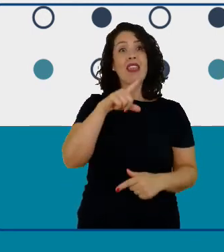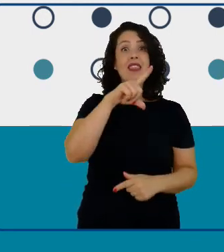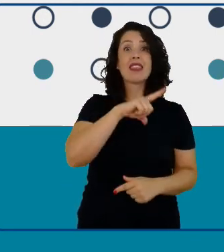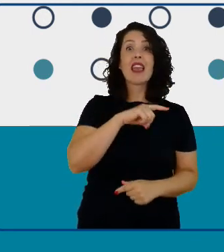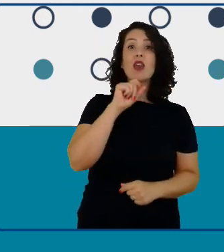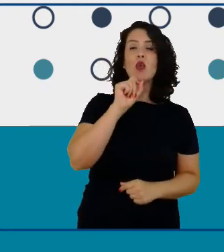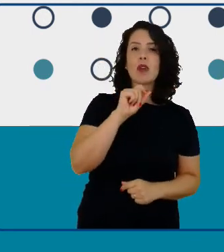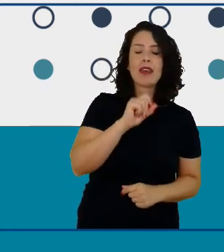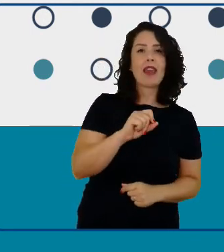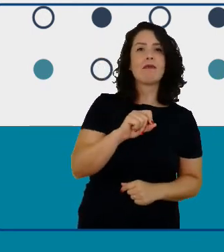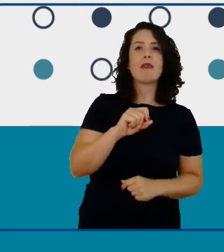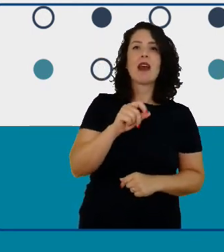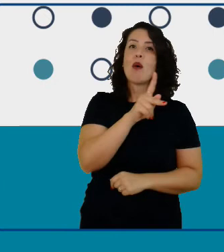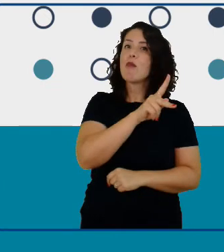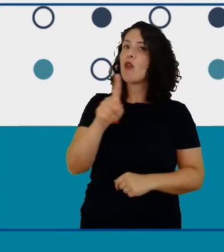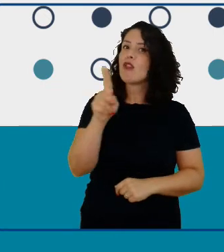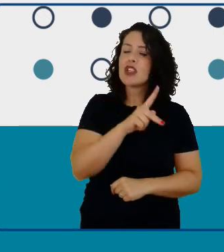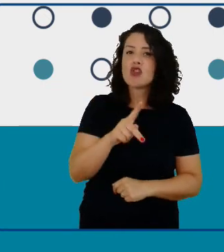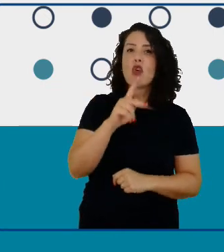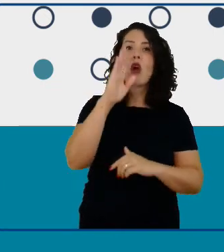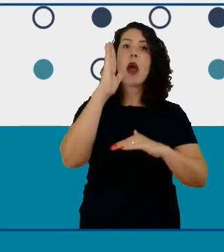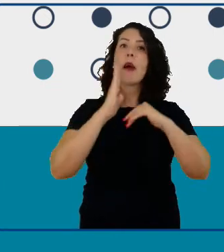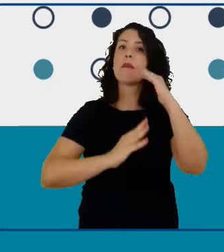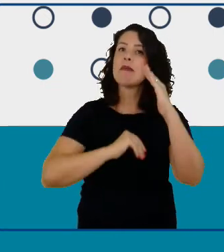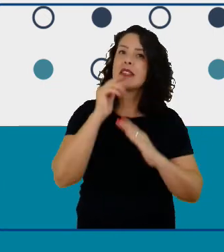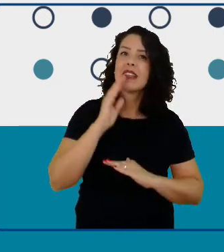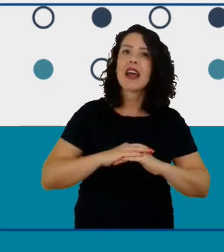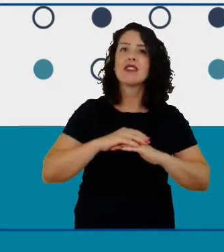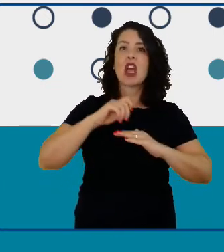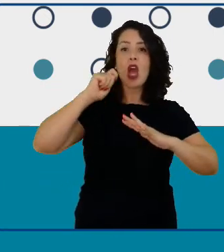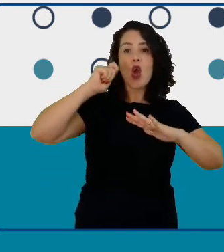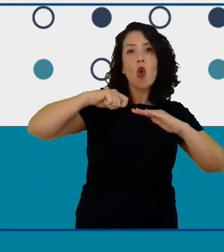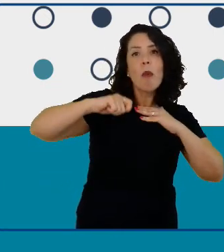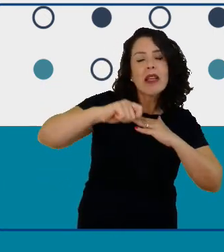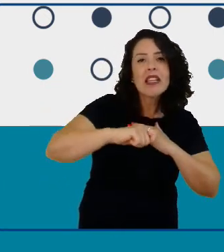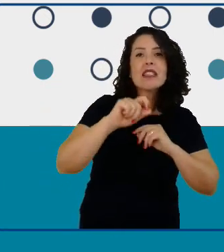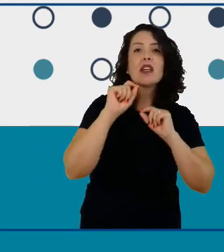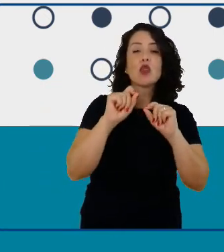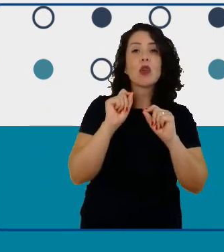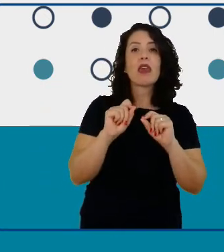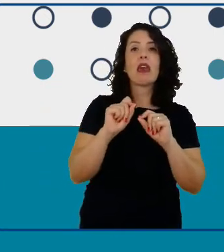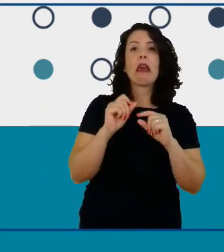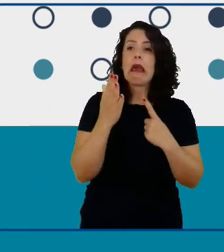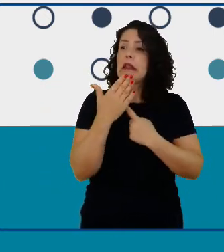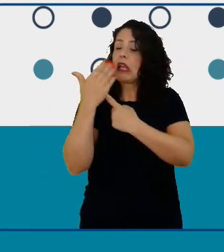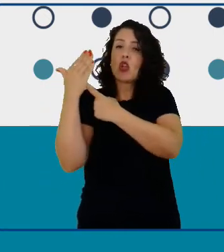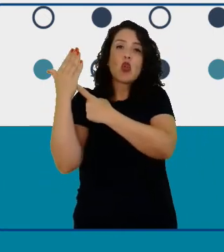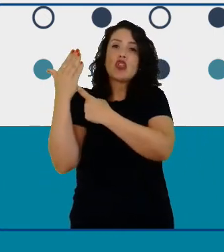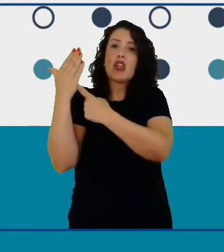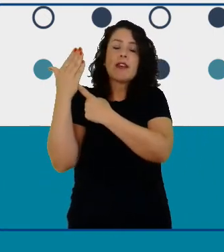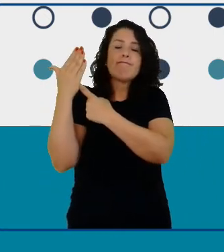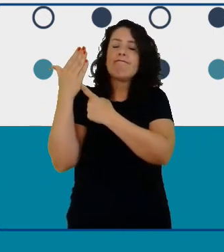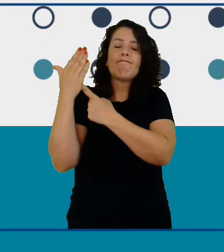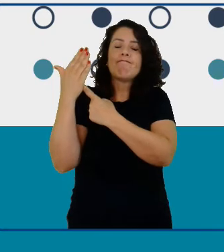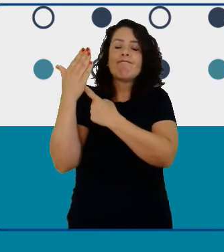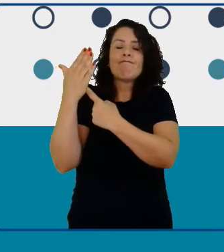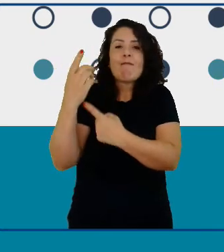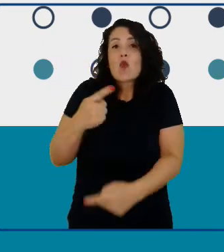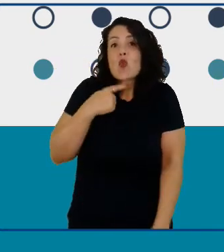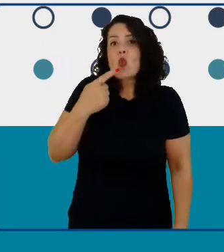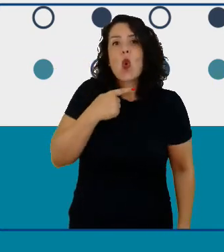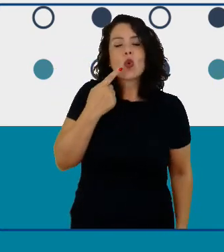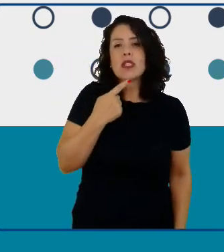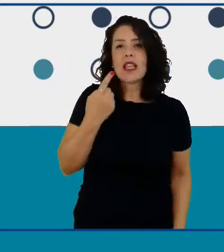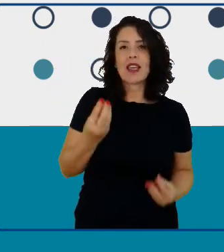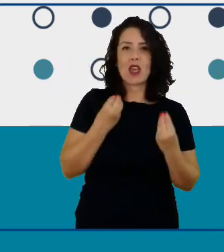tem e que nenhuma tecnologia ainda ainda não né que ela não vai conseguir ajudar nessa formação nesse